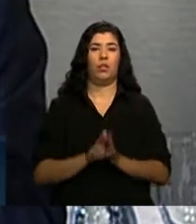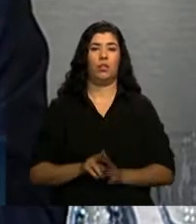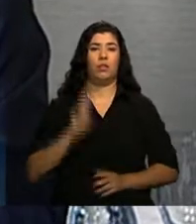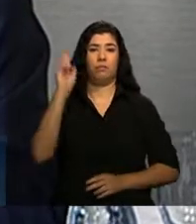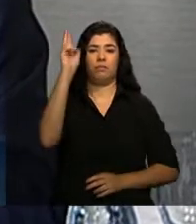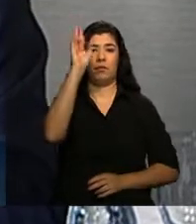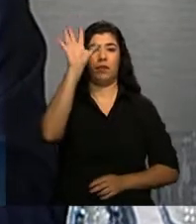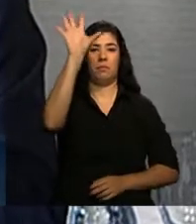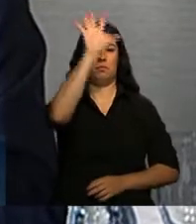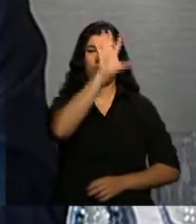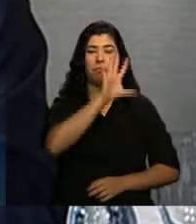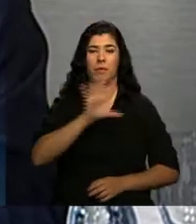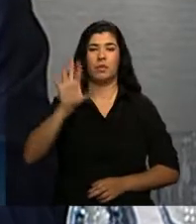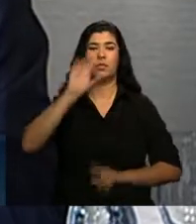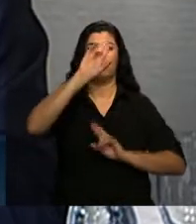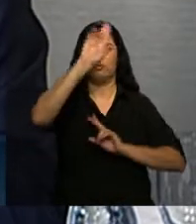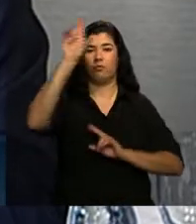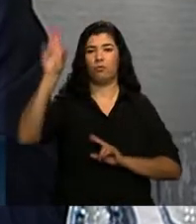mudanças,